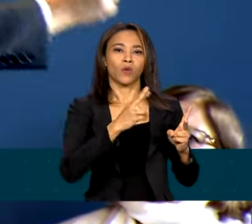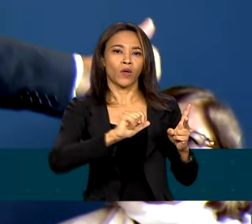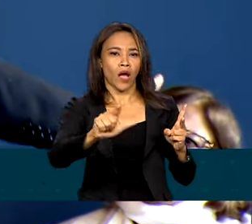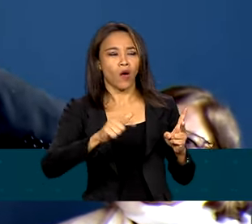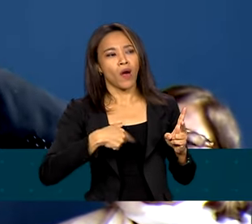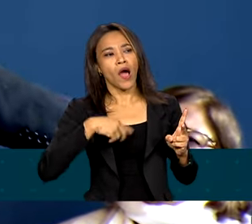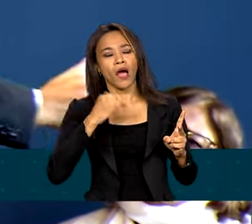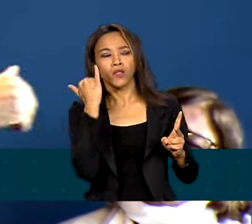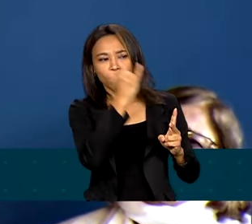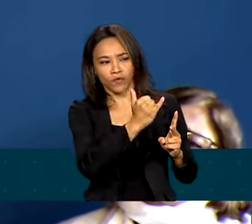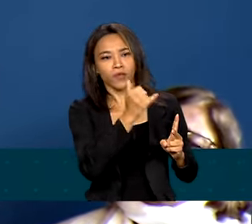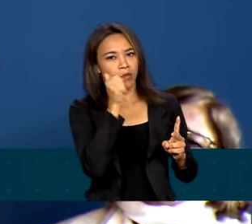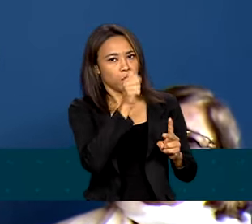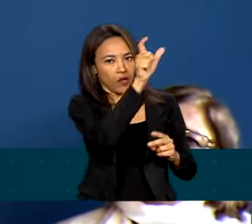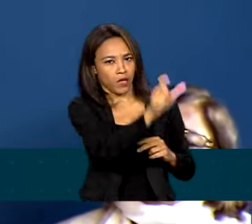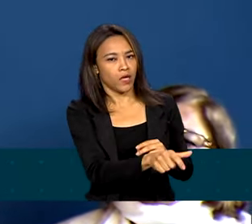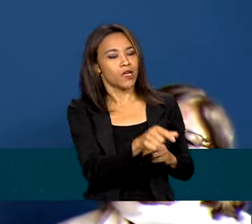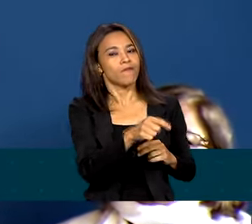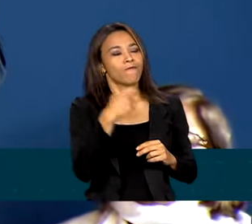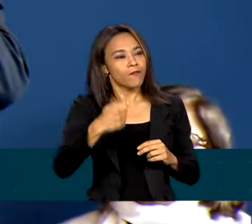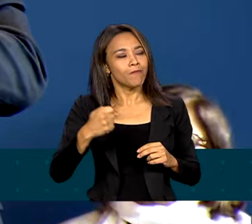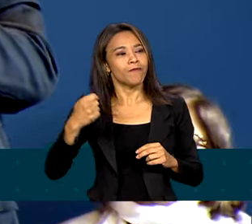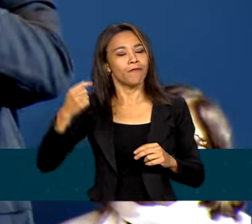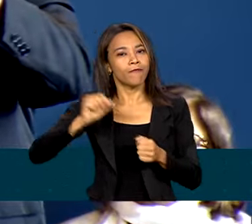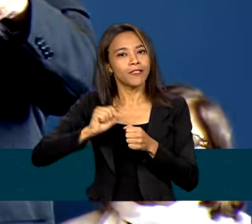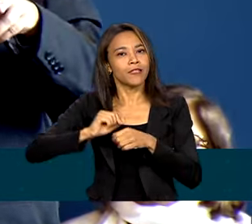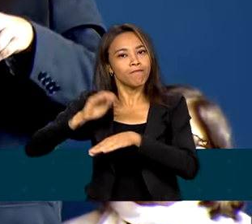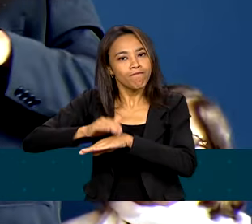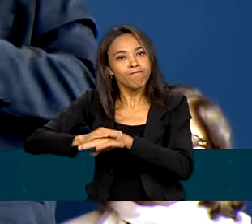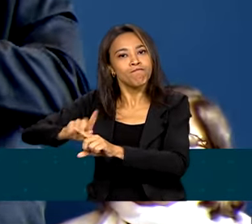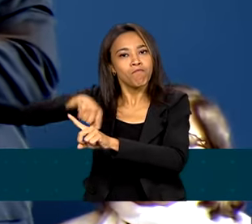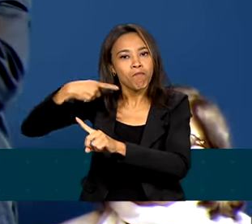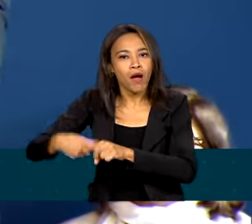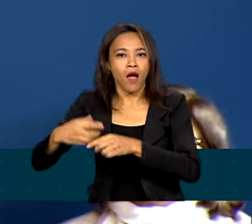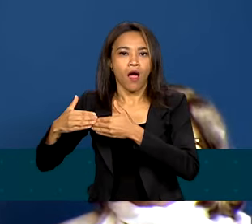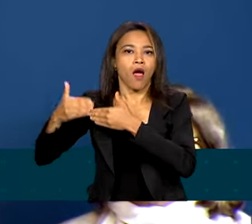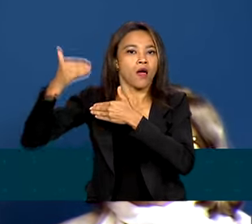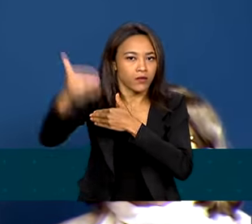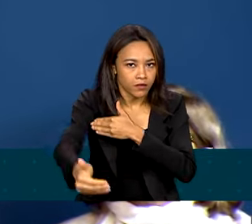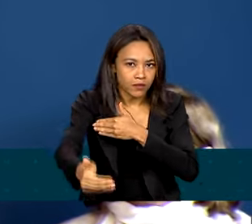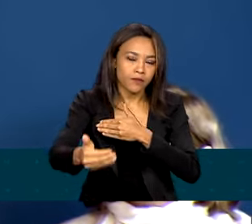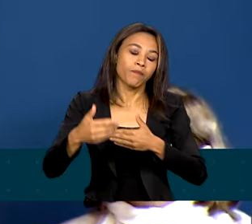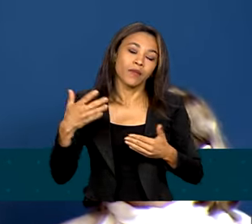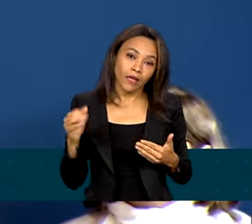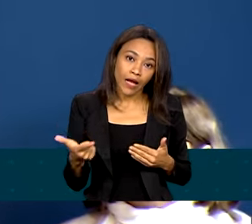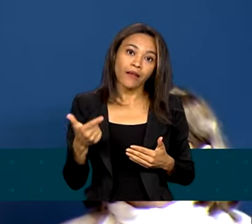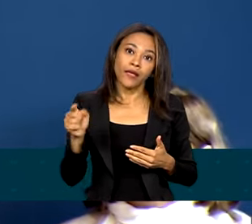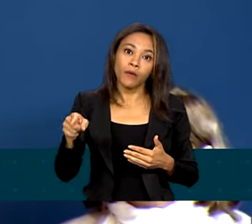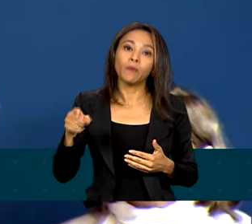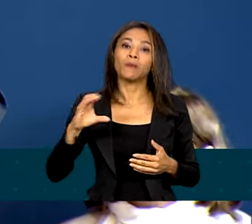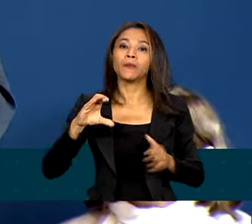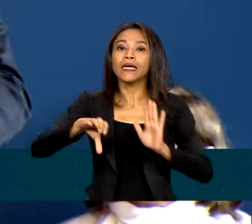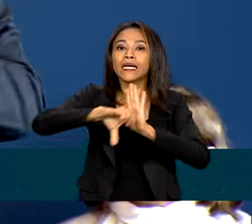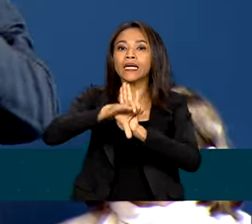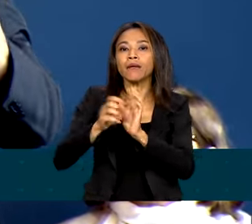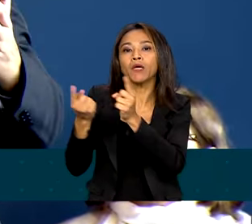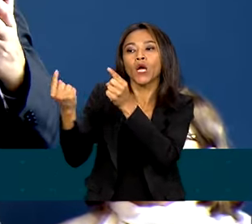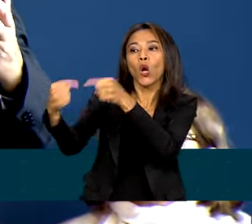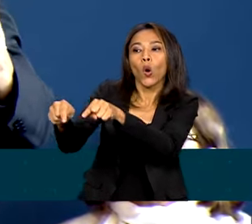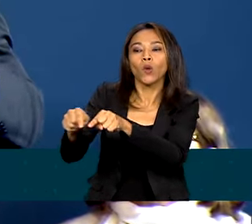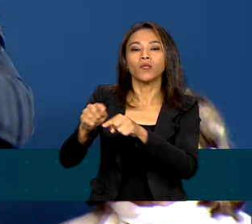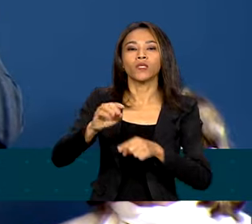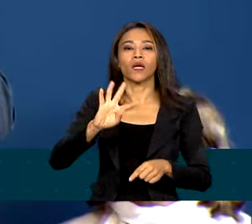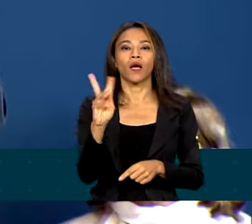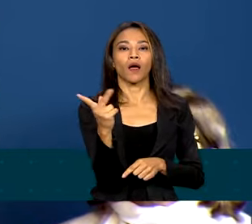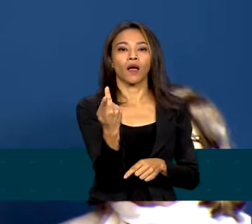um passo a mais. É claro que essas situações são configuradoras de crimes contra a honra também. Mas creio